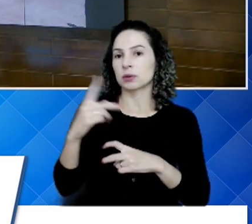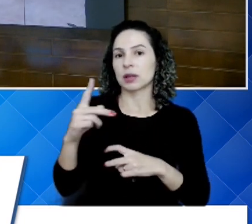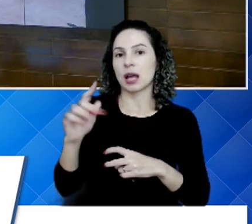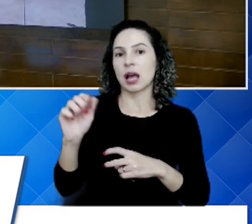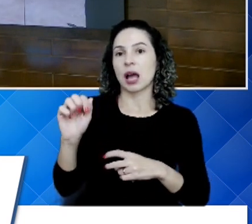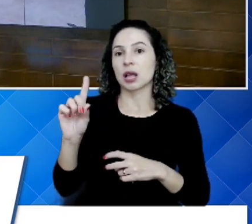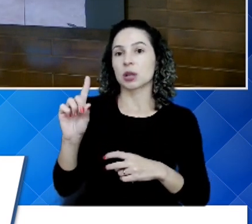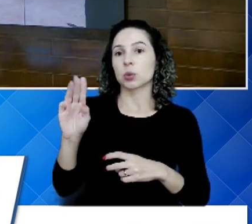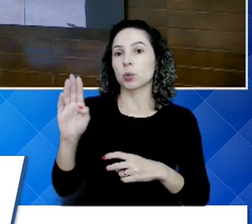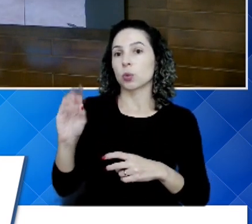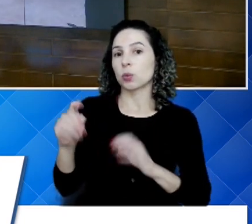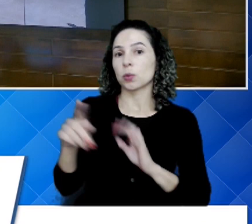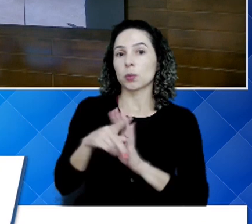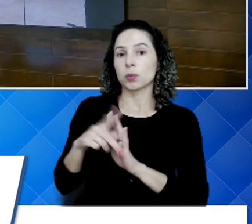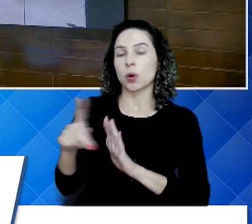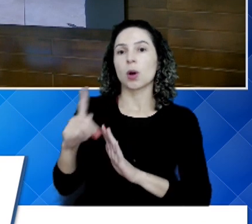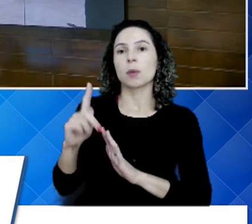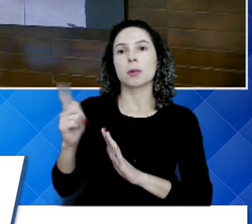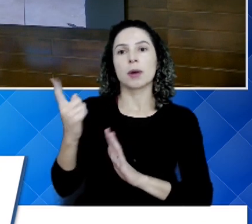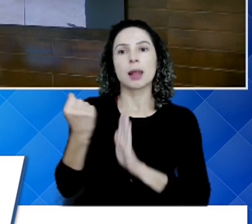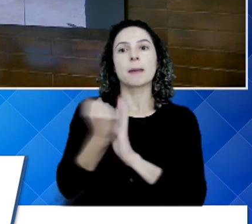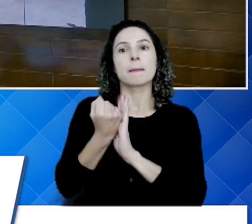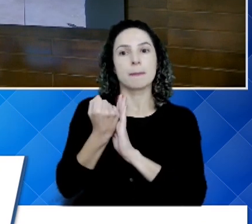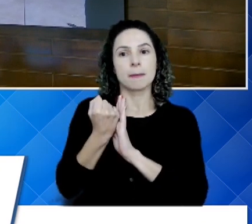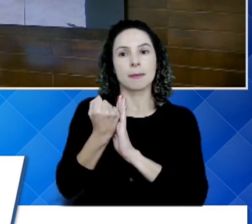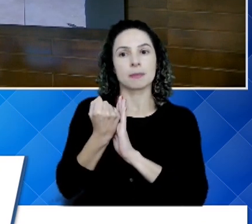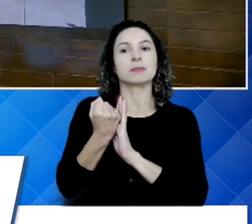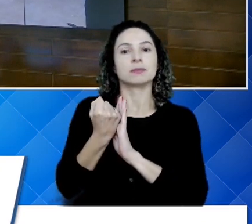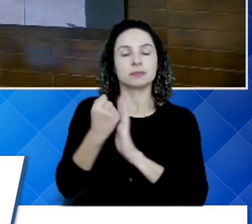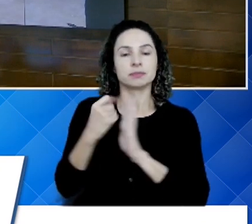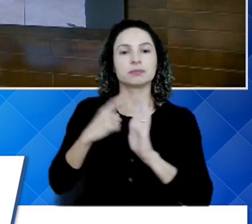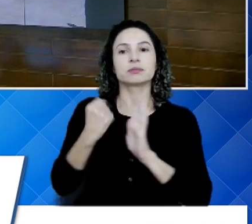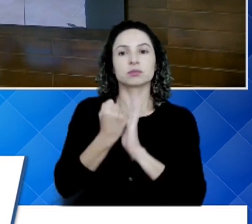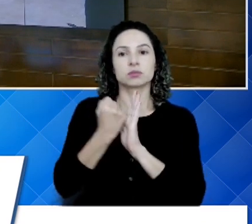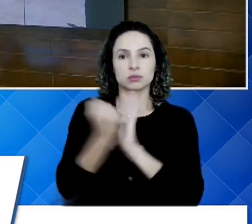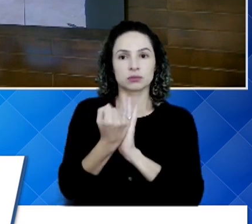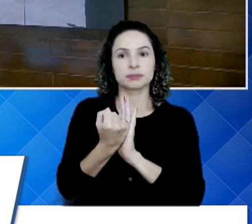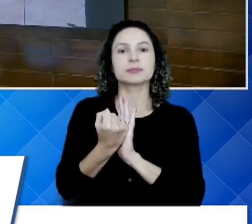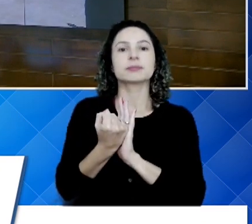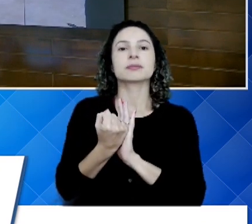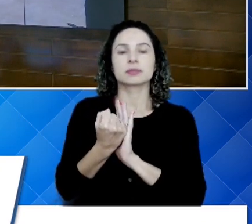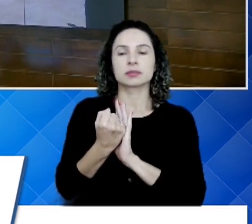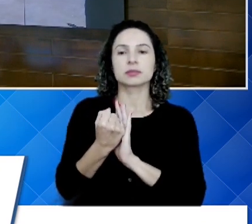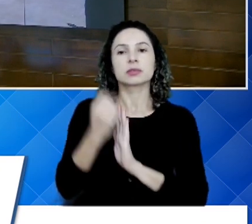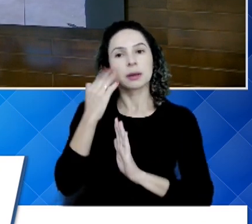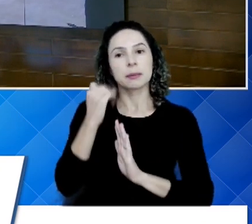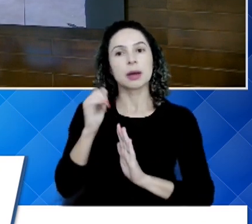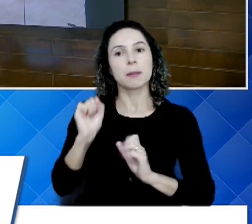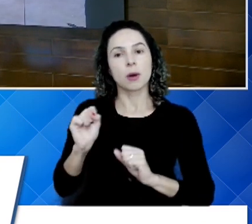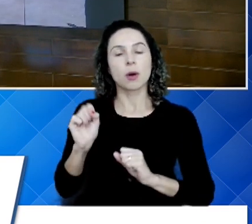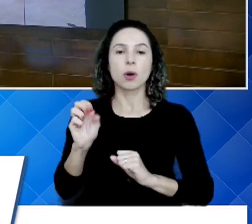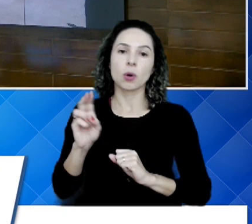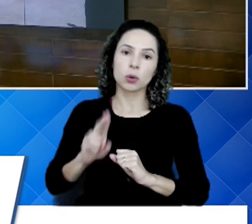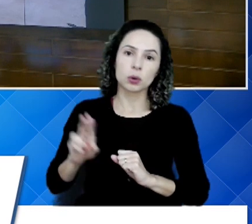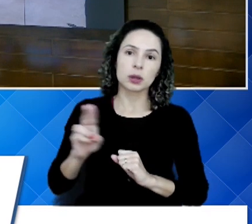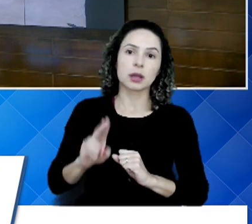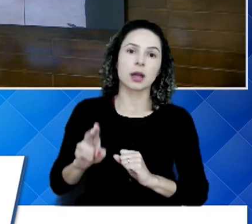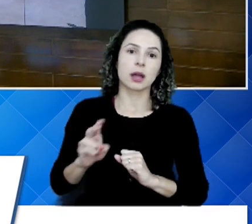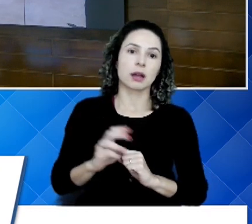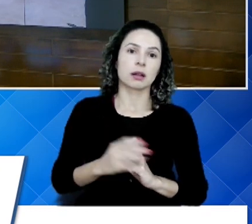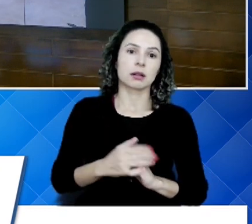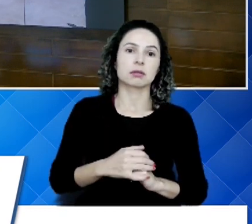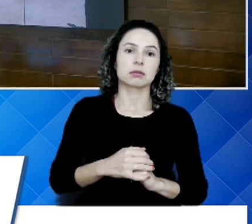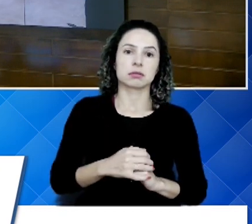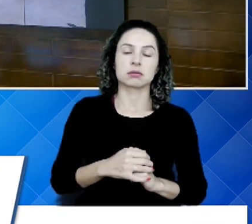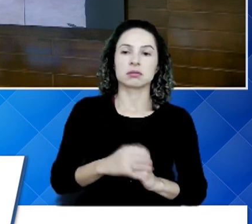que é, que tem um registro, inclusive, para saber se ele pode e deve ser utilizado,